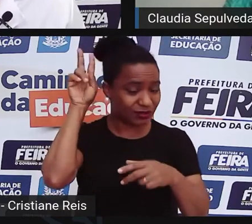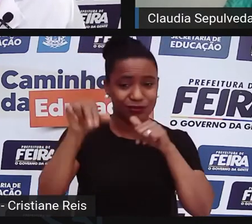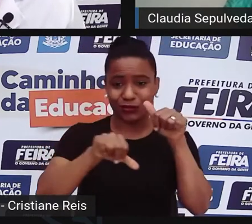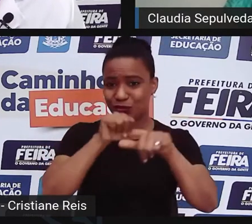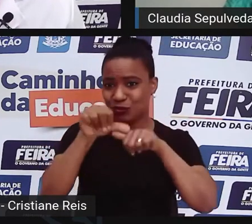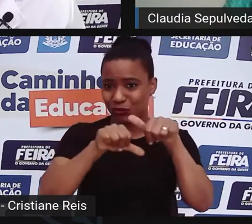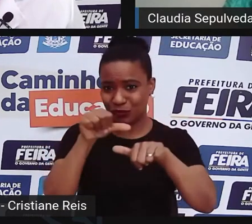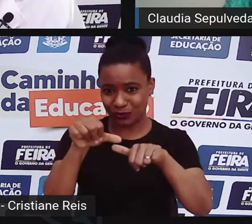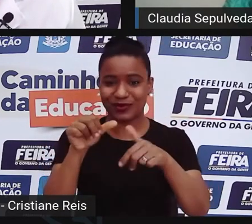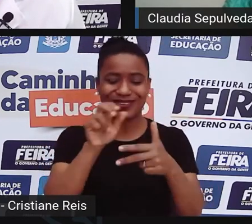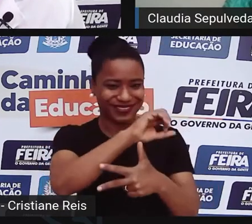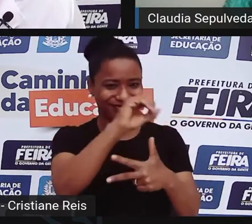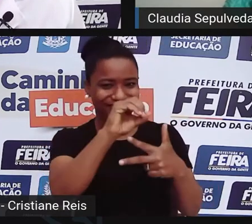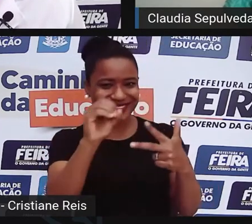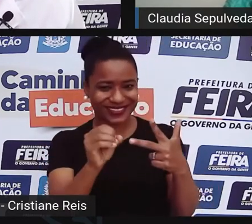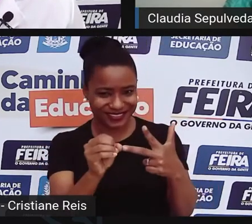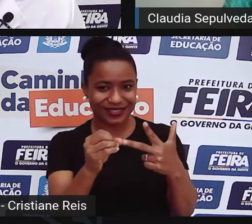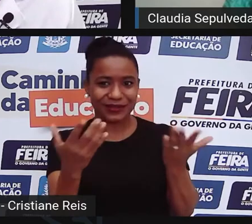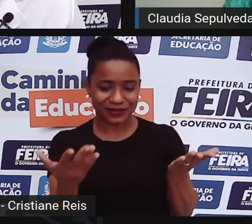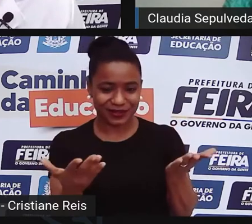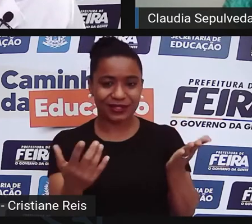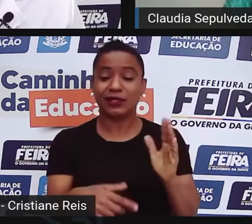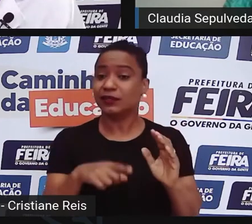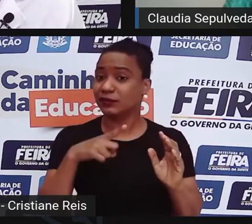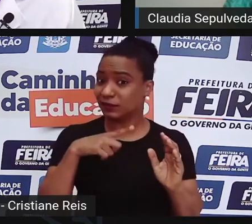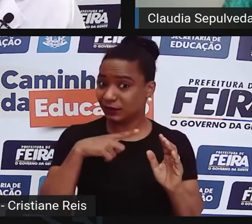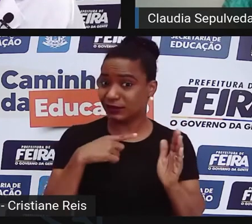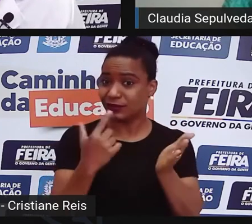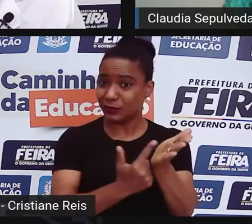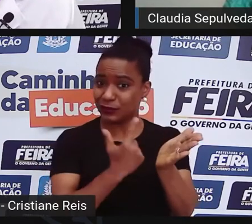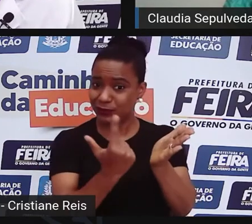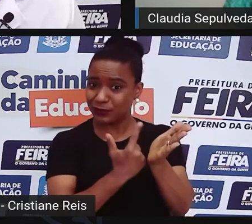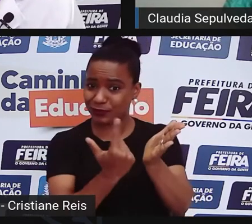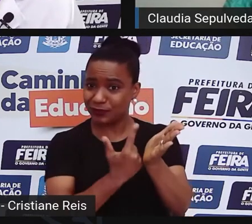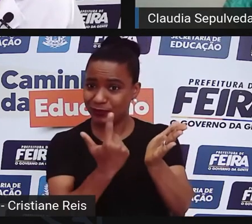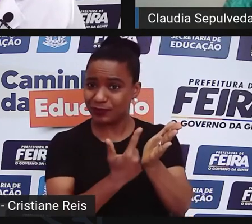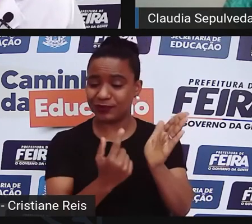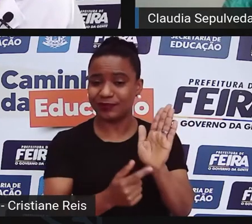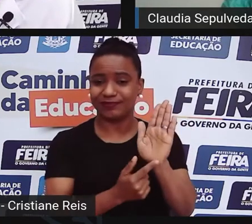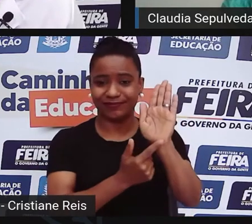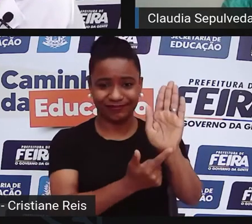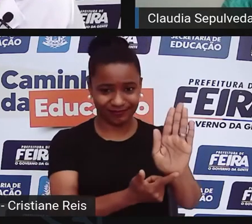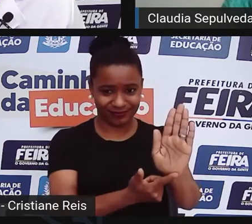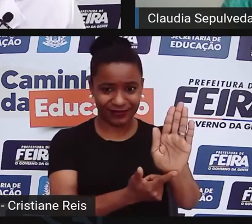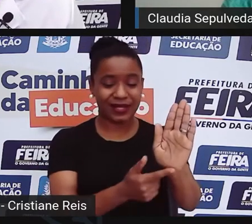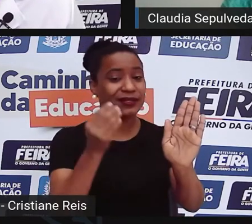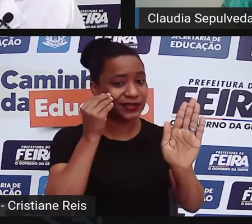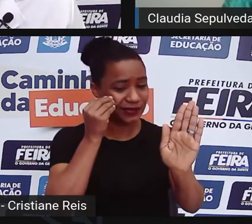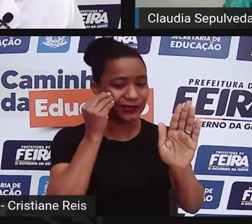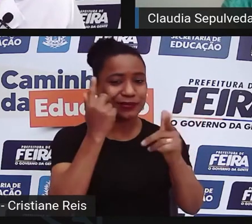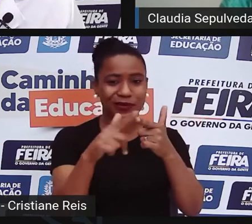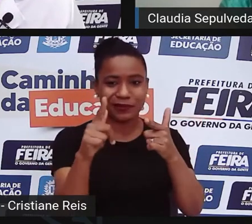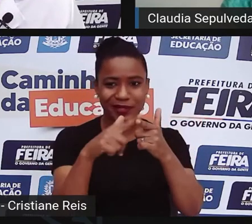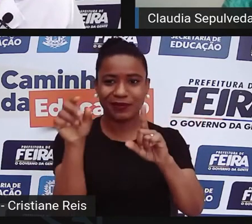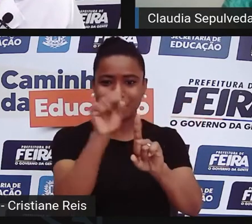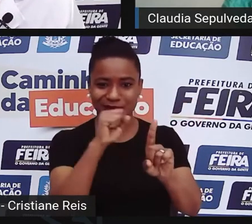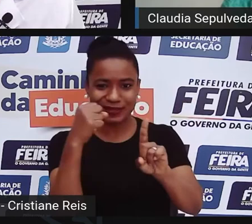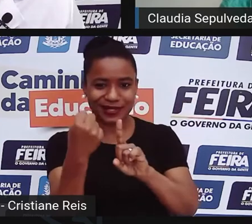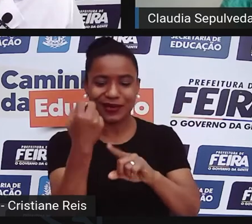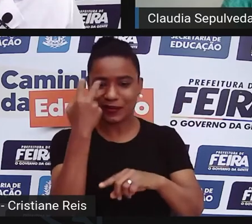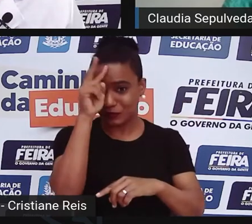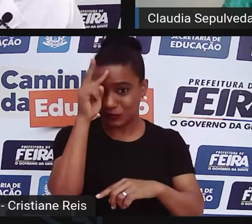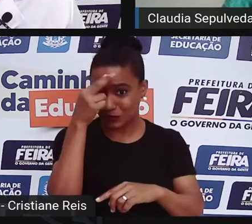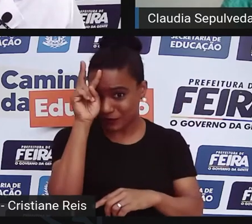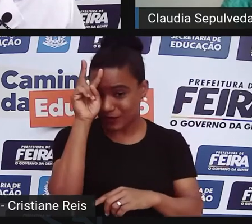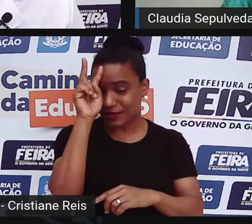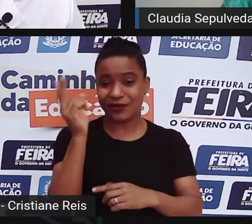como o mulato de Aloysio de Azevedo, por exemplo, eram obras escritas como o darwinismo social, a gente via aquilo como uma história, como um romance, mas